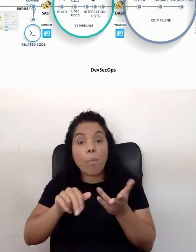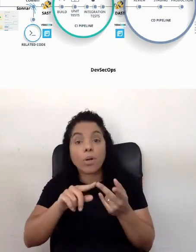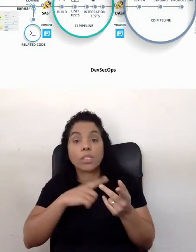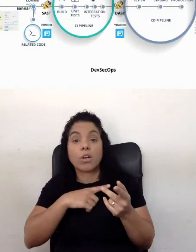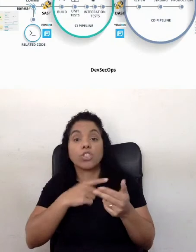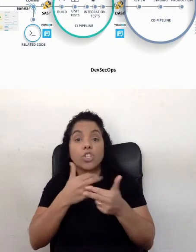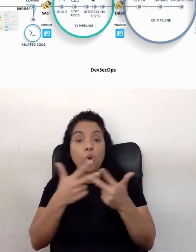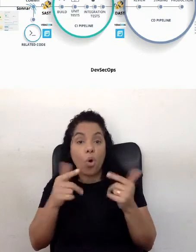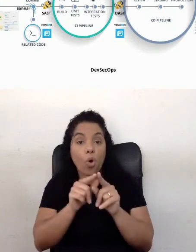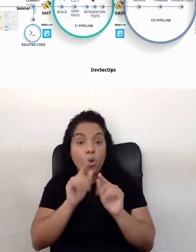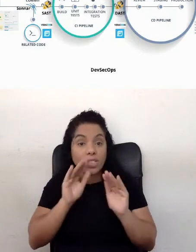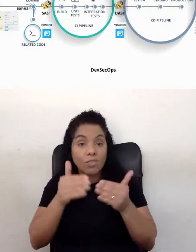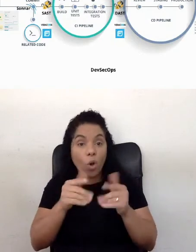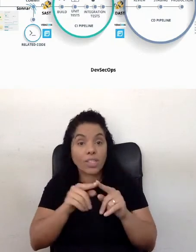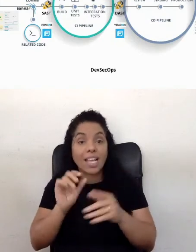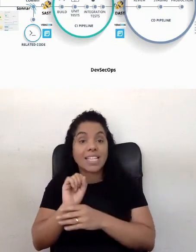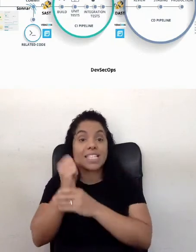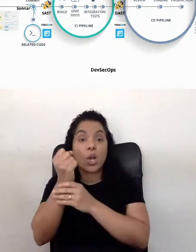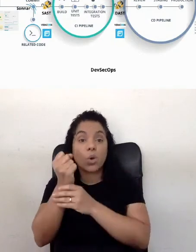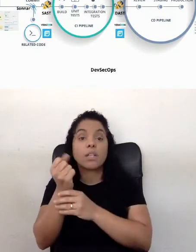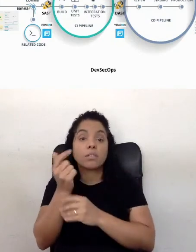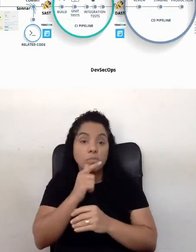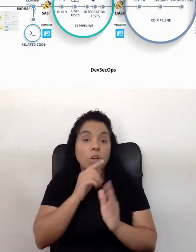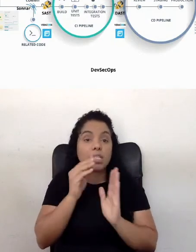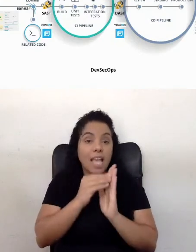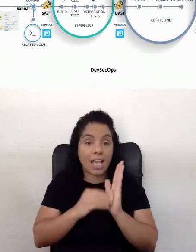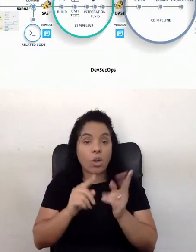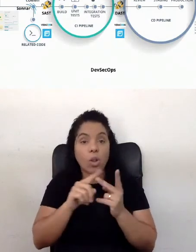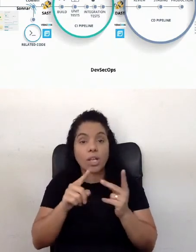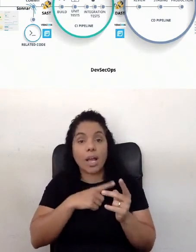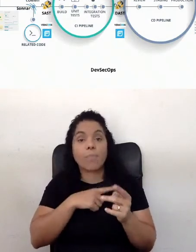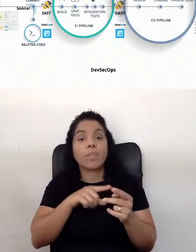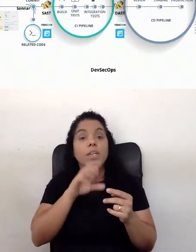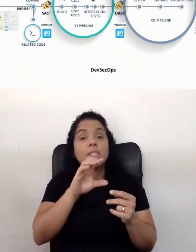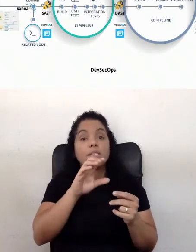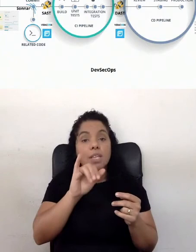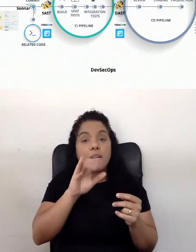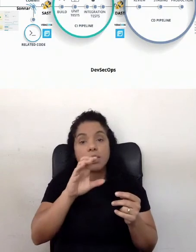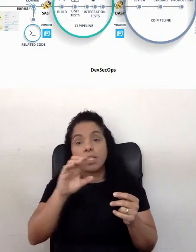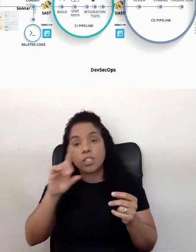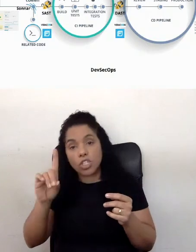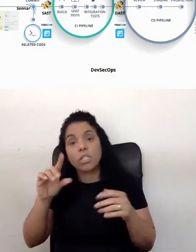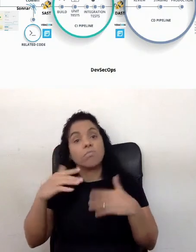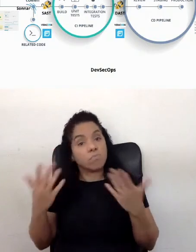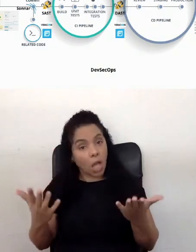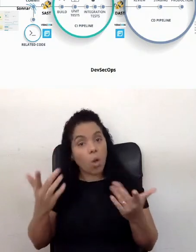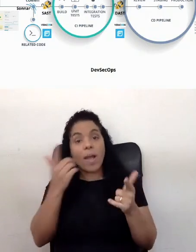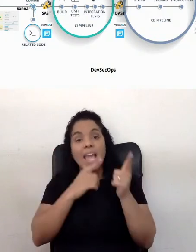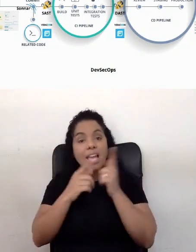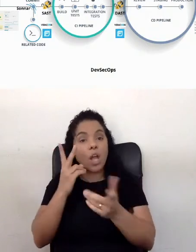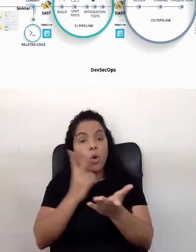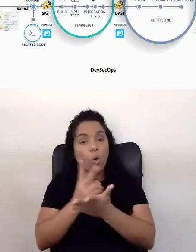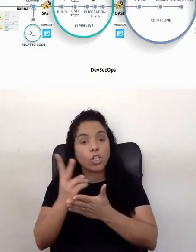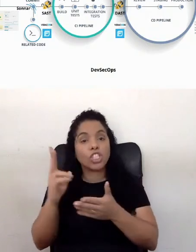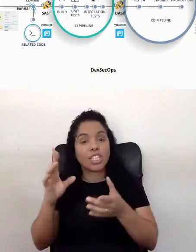coisas voltada à segurança que a gente consegue colocar, e aí tem o CI e o CD, né, então, poxa, é um Continu Integration para